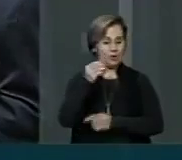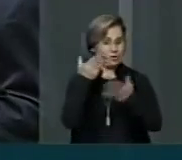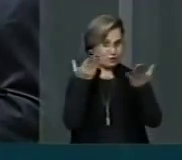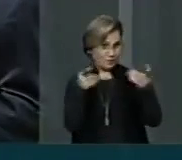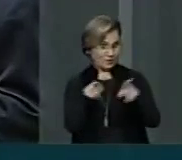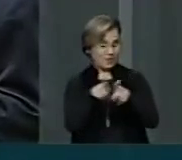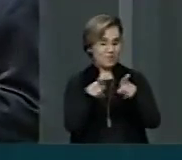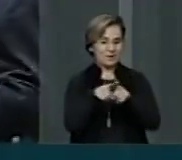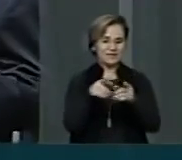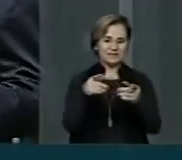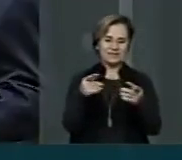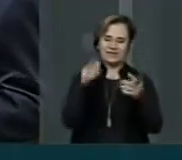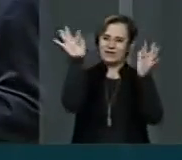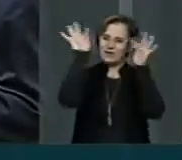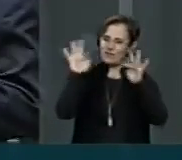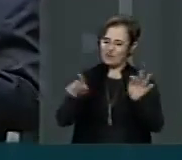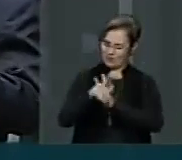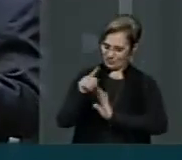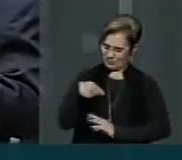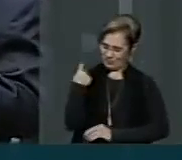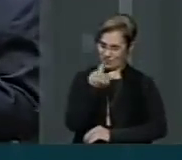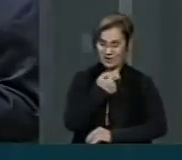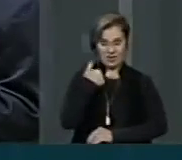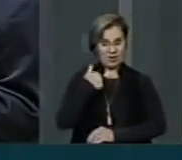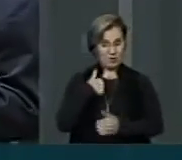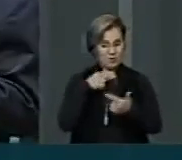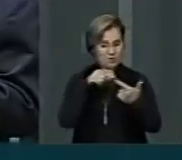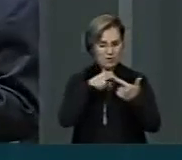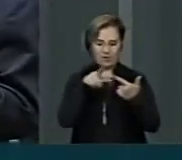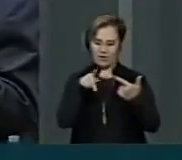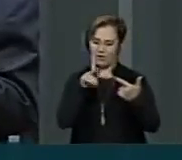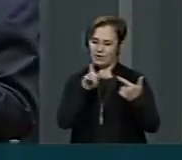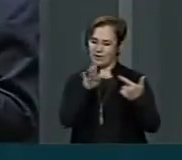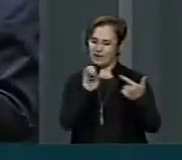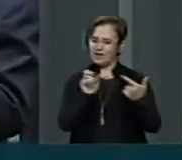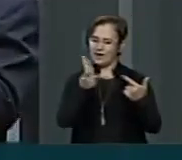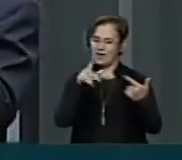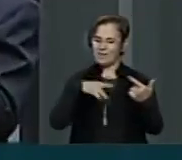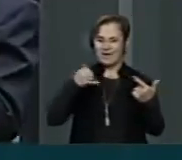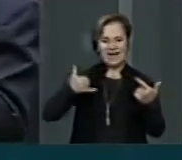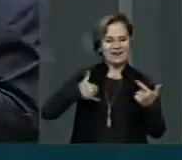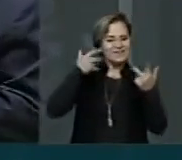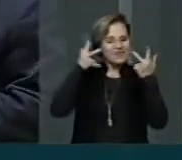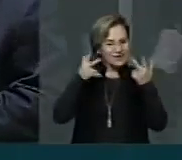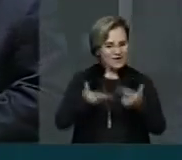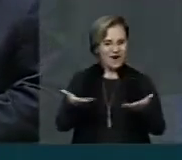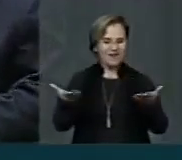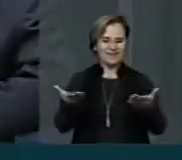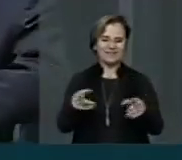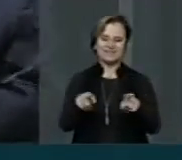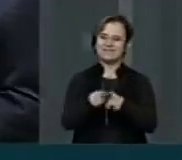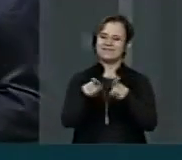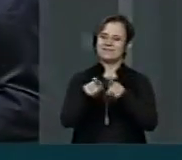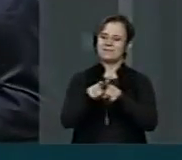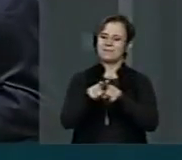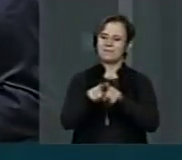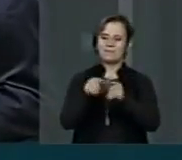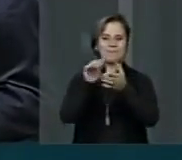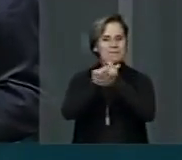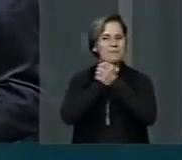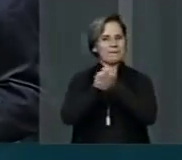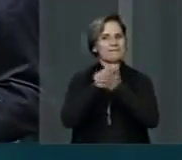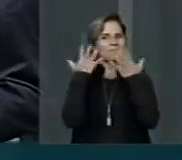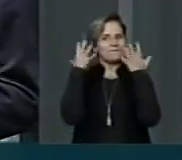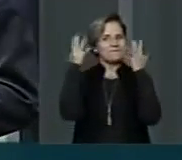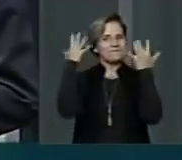mas por felicidade nossa, eu e o Cléber estamos aniversariando no mesmo dia. O Cléber Verde também. Aqui eu peço uma